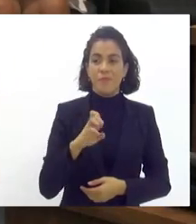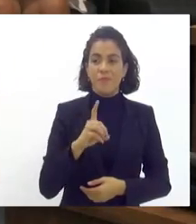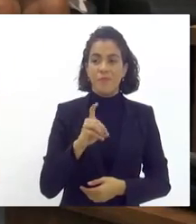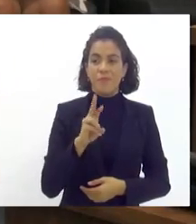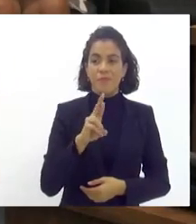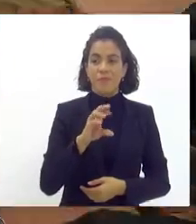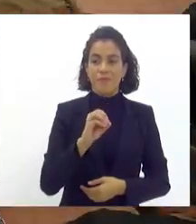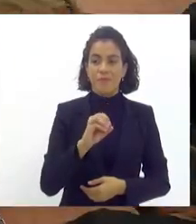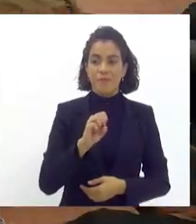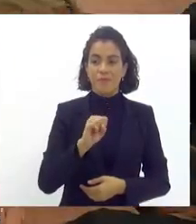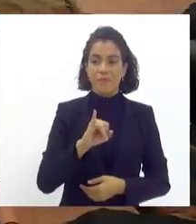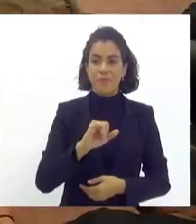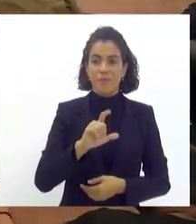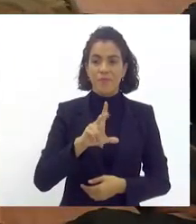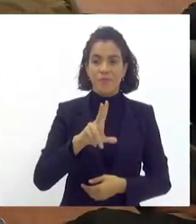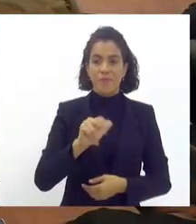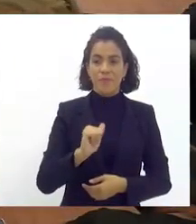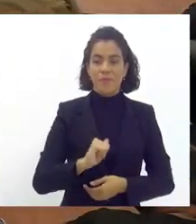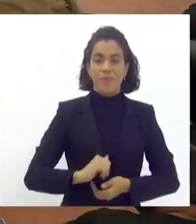Superliga